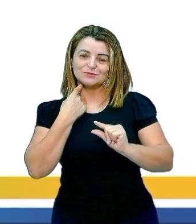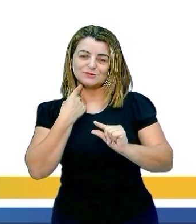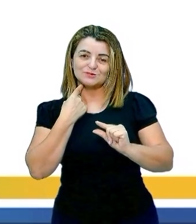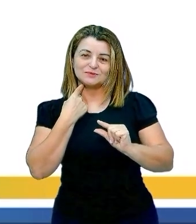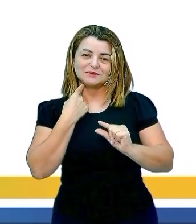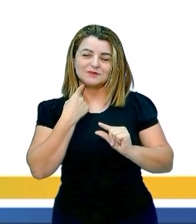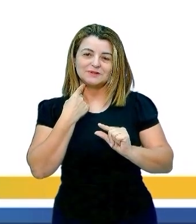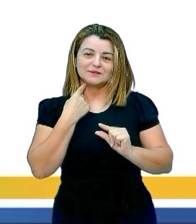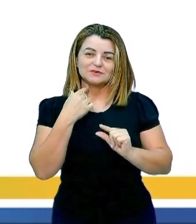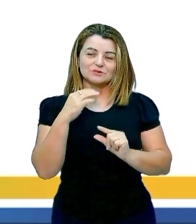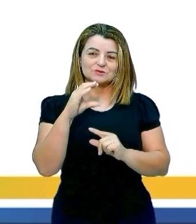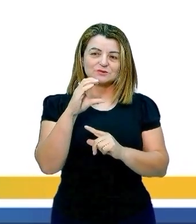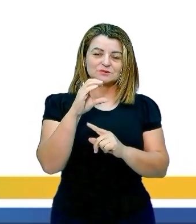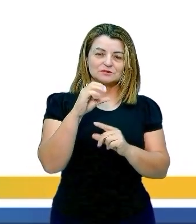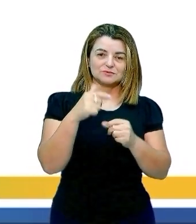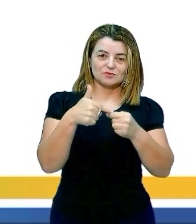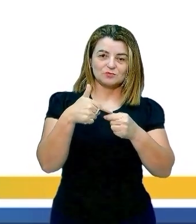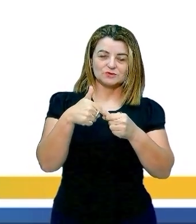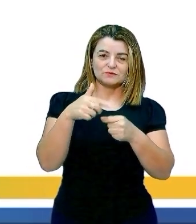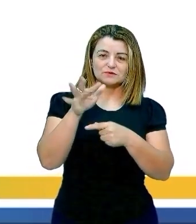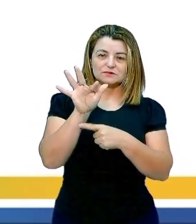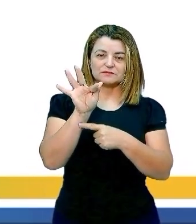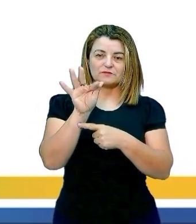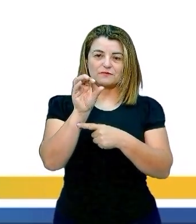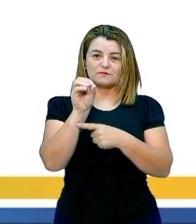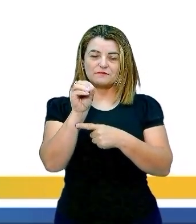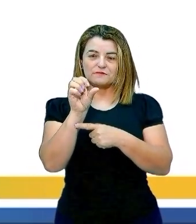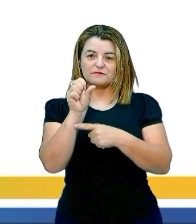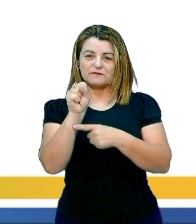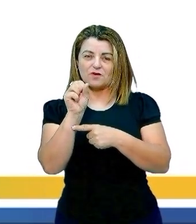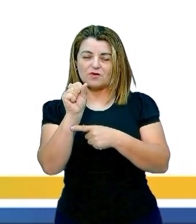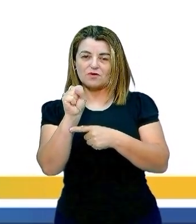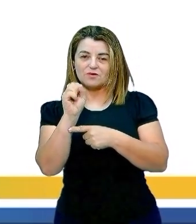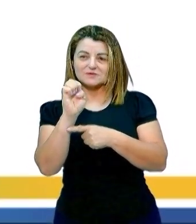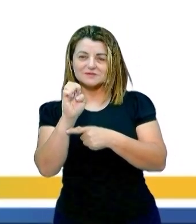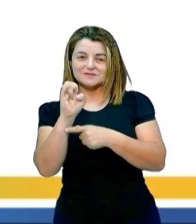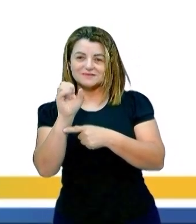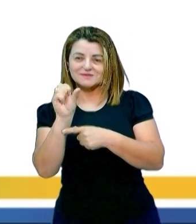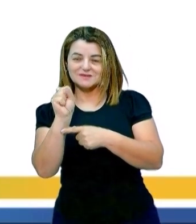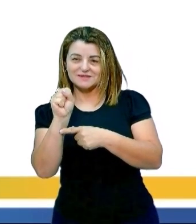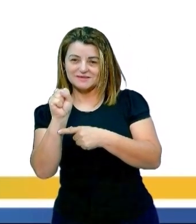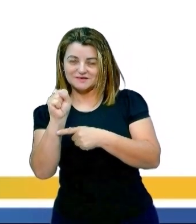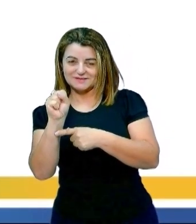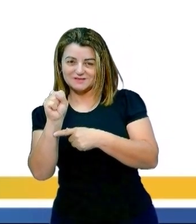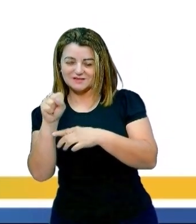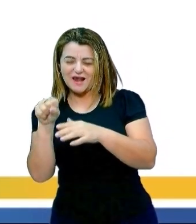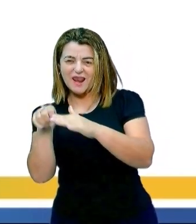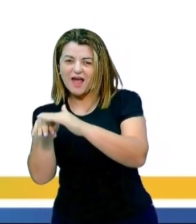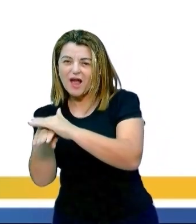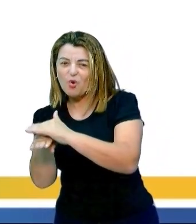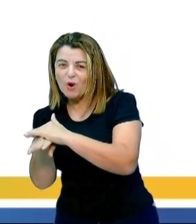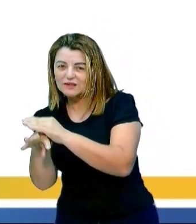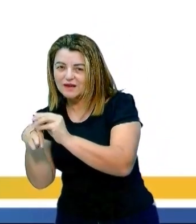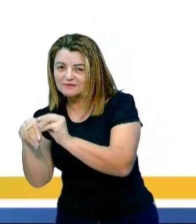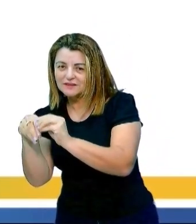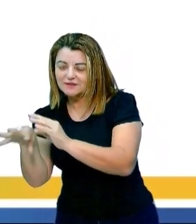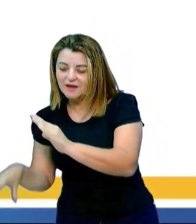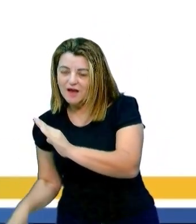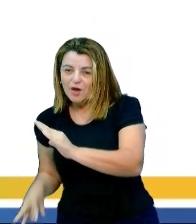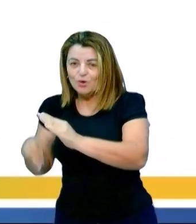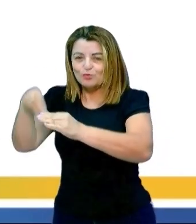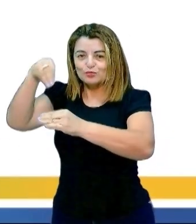lá do carvão mineral, que nós tiramos aquele carbono que está lá depositado e trazemos para cá, para cima,